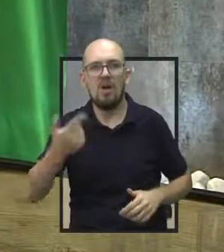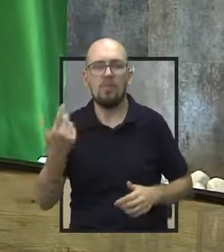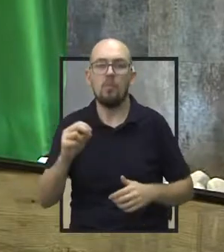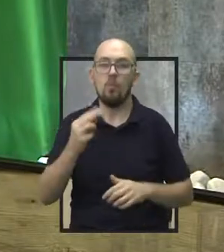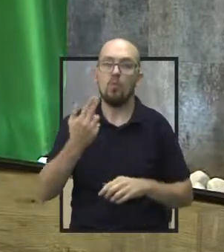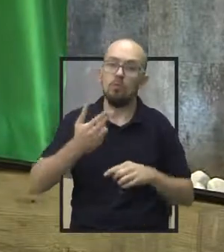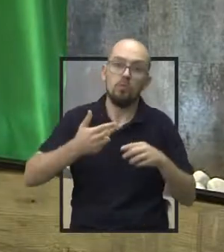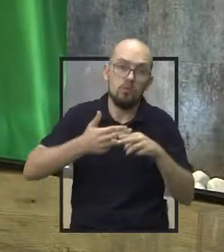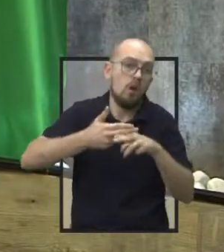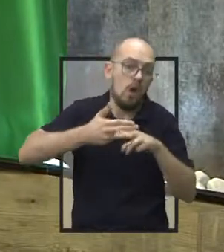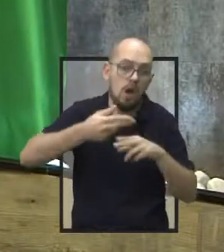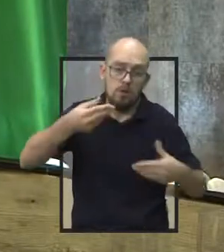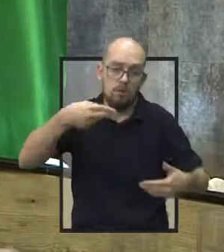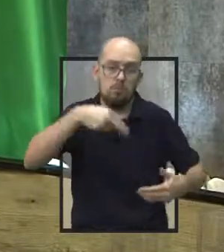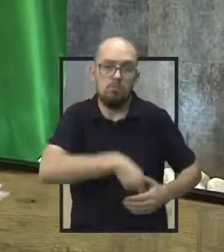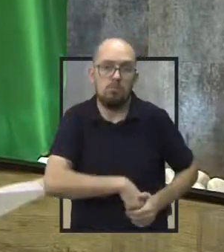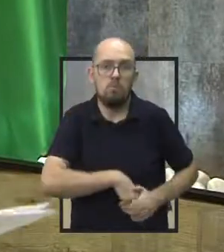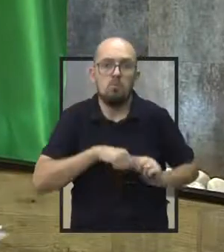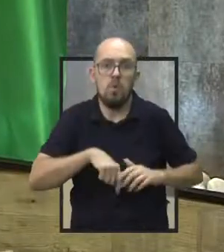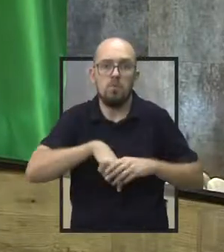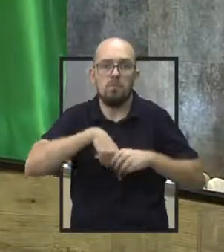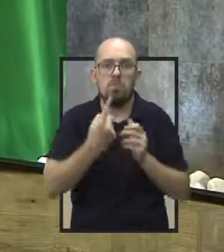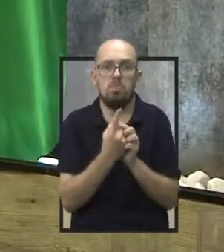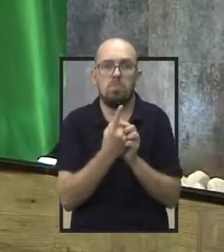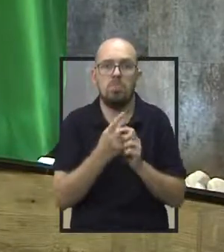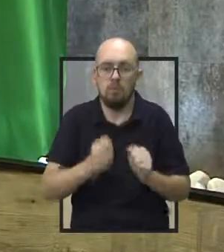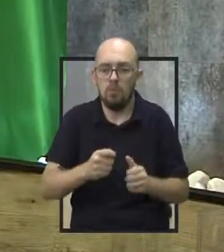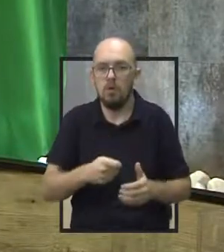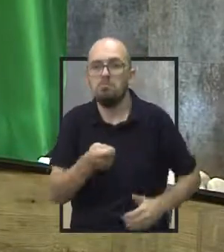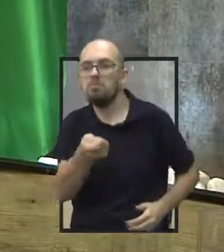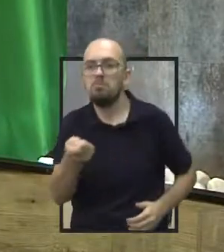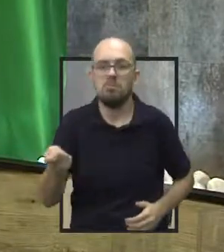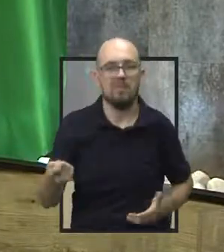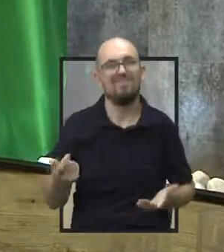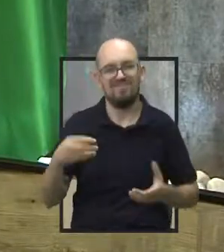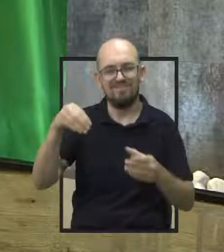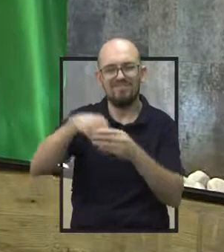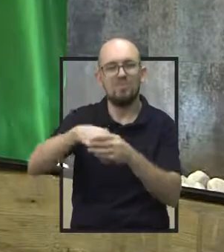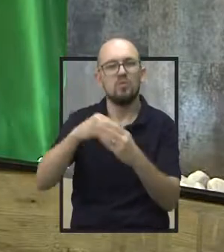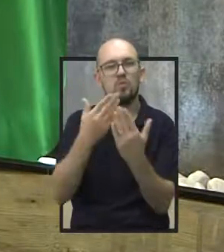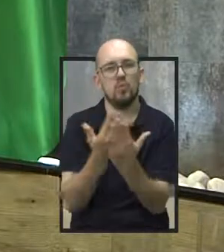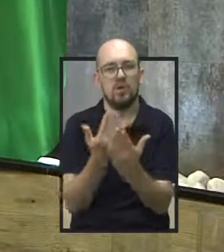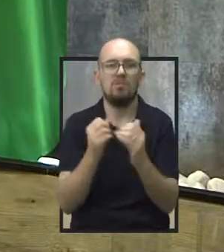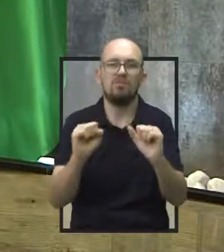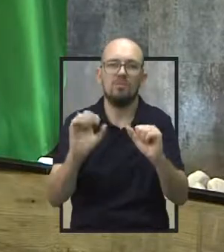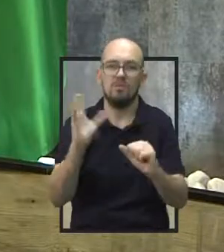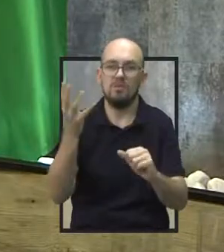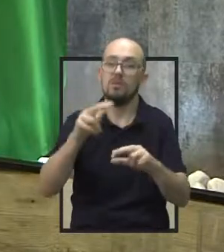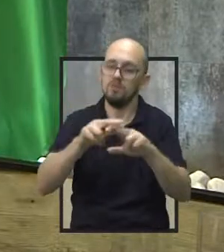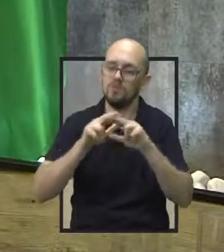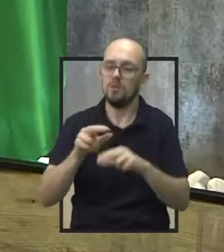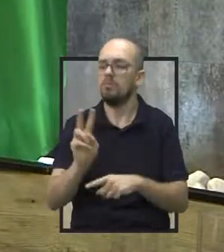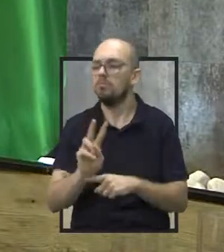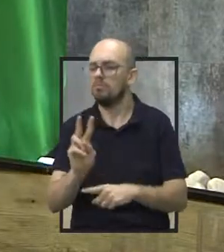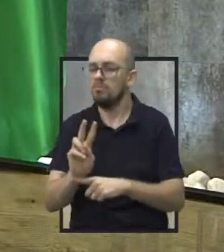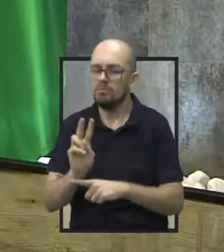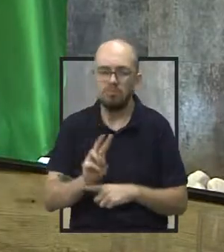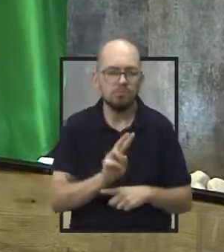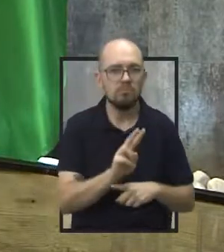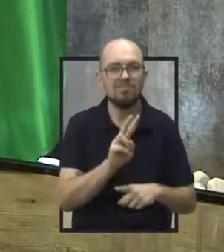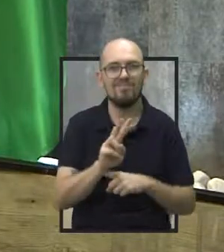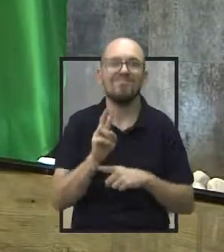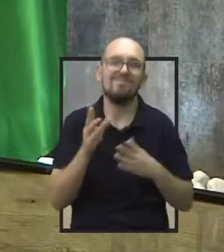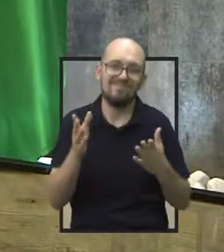branca, que poderia, né, estar acontecendo naquele, naquele espaço ali da escola, esse serviço, com a